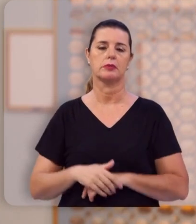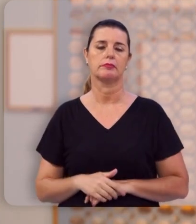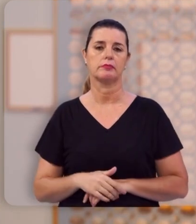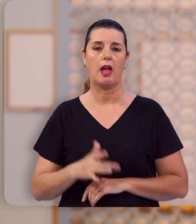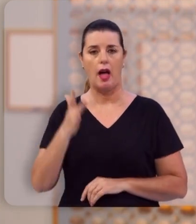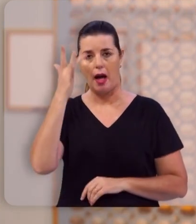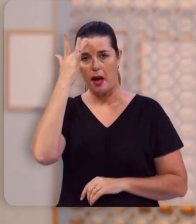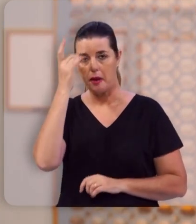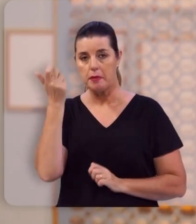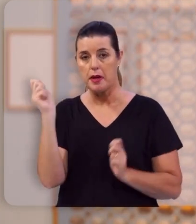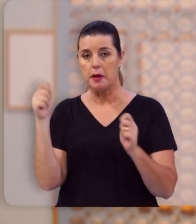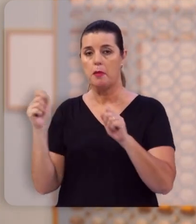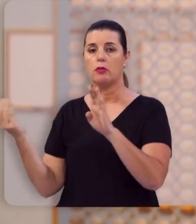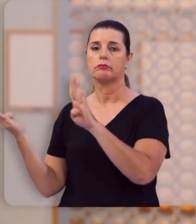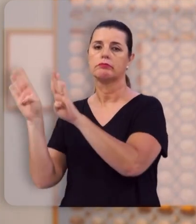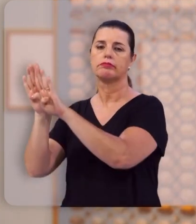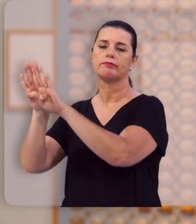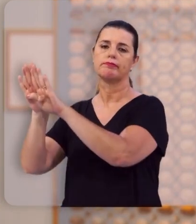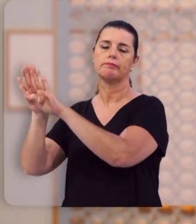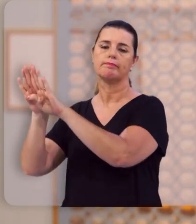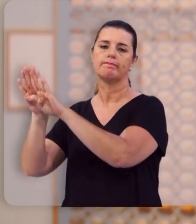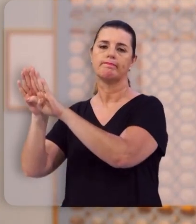Amanhã a porta pode estar fechada.